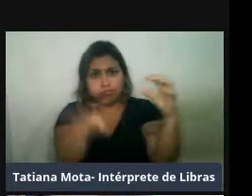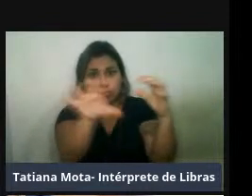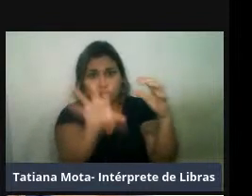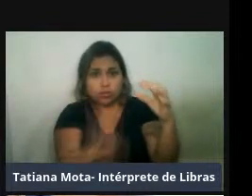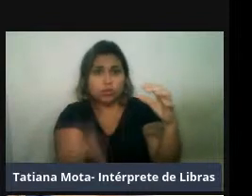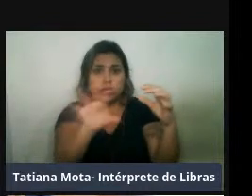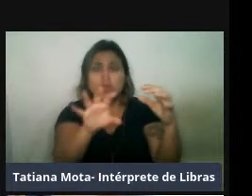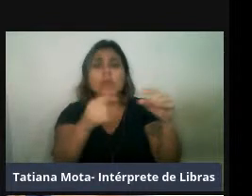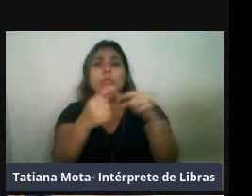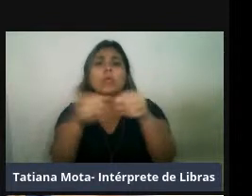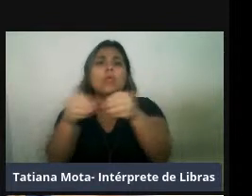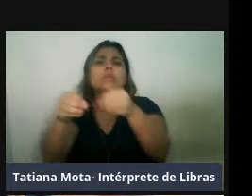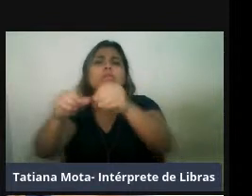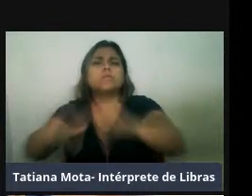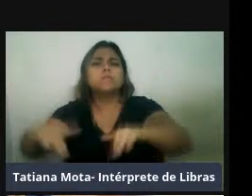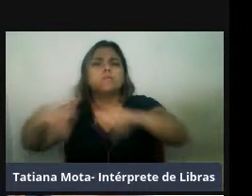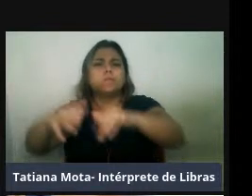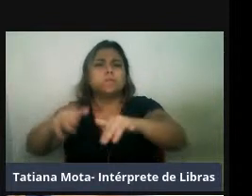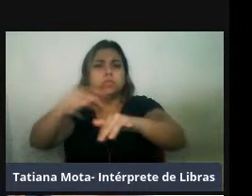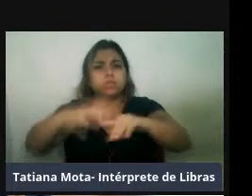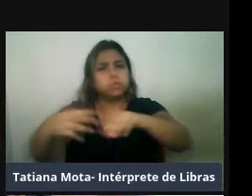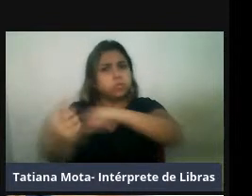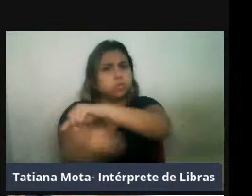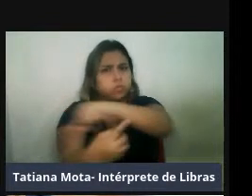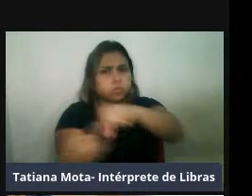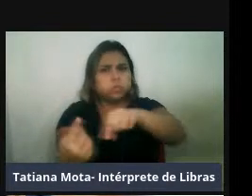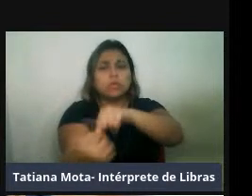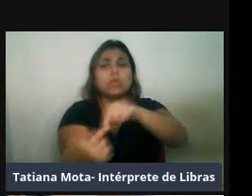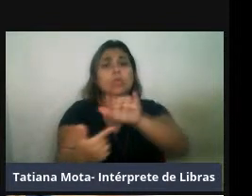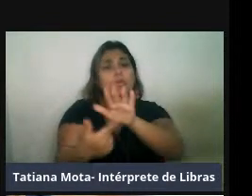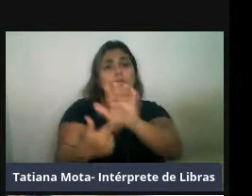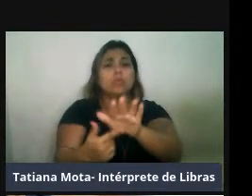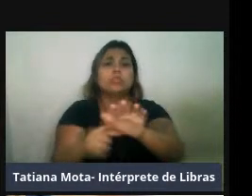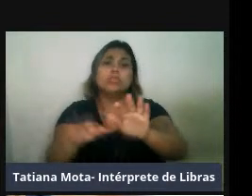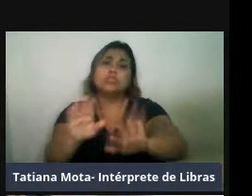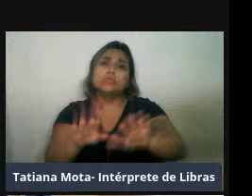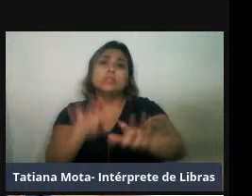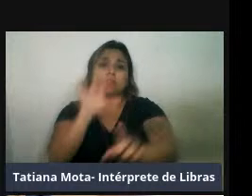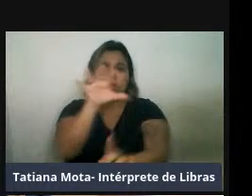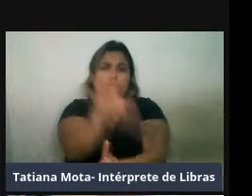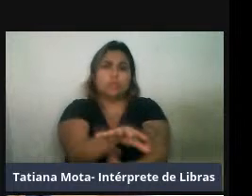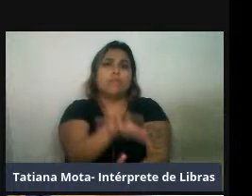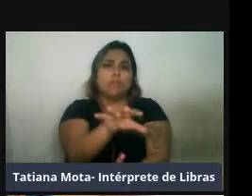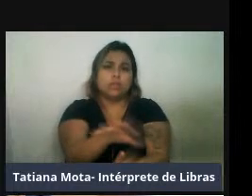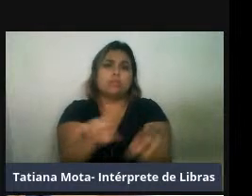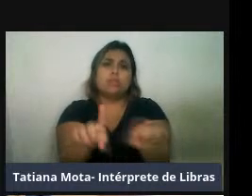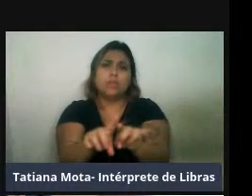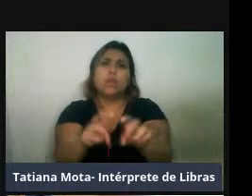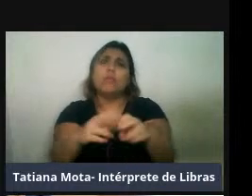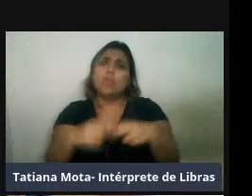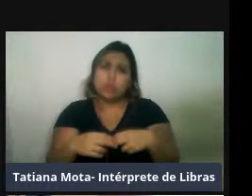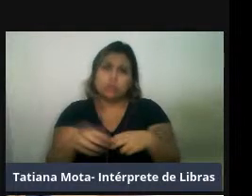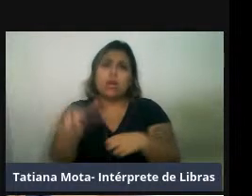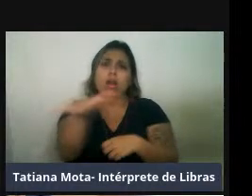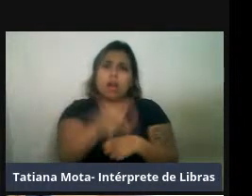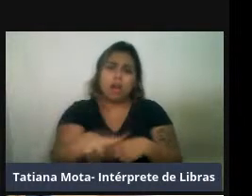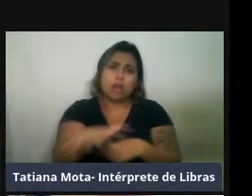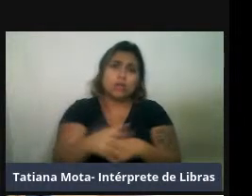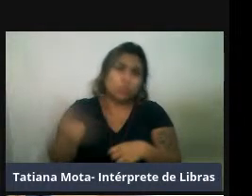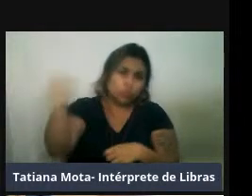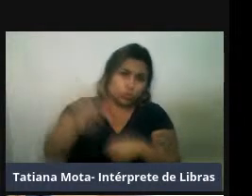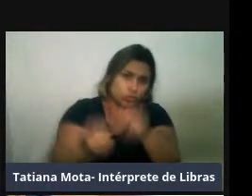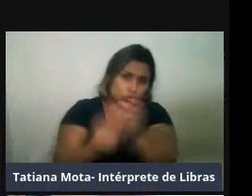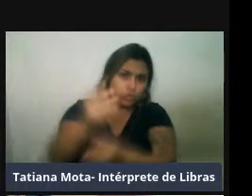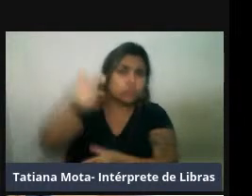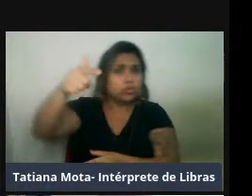sistema de circulação das águas oceânicas, que geram, né, áreas de ressurgência em determinados pontos,